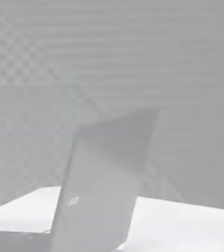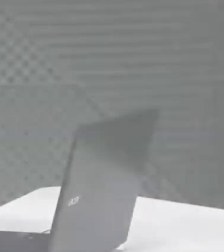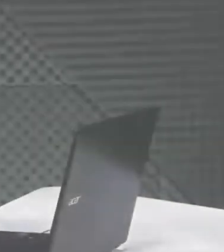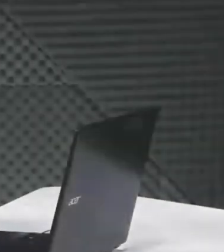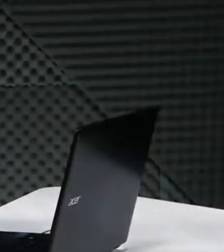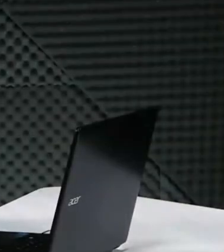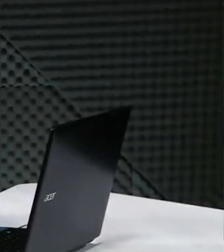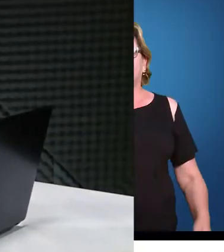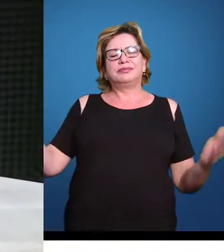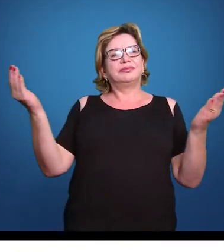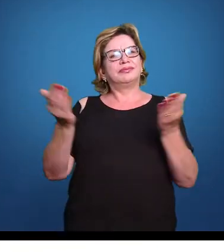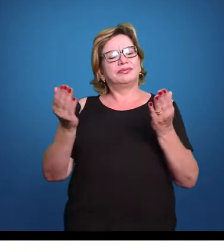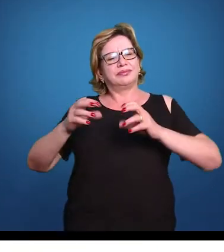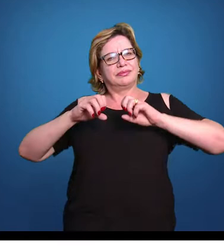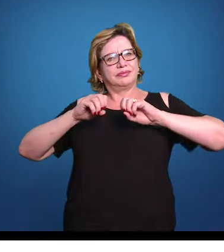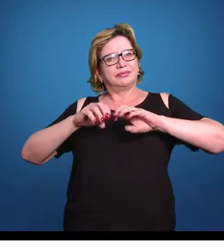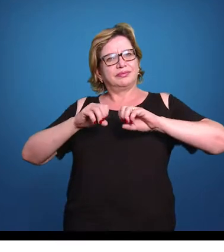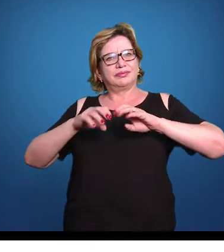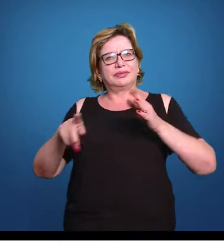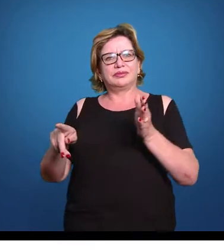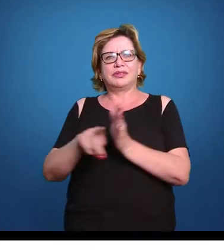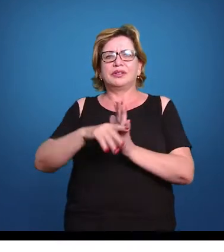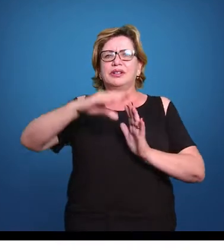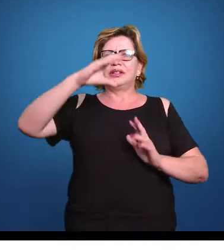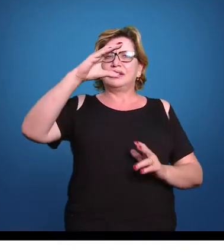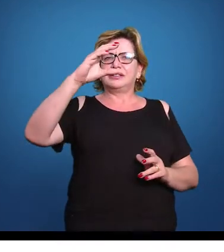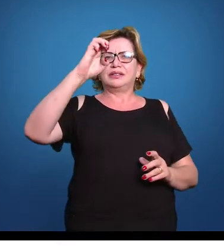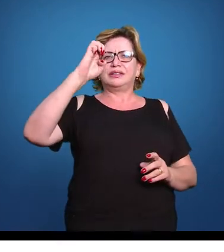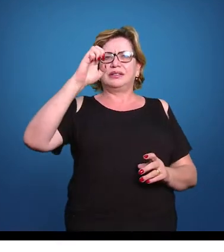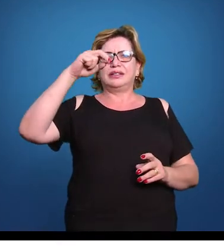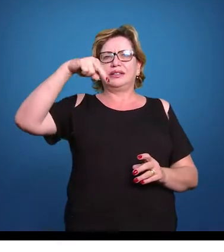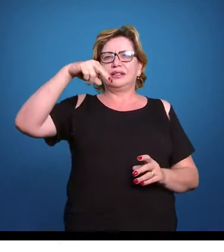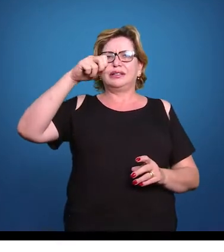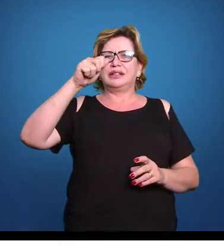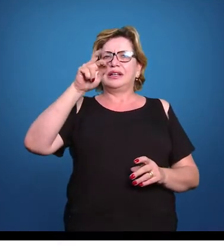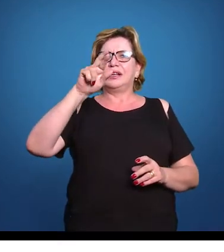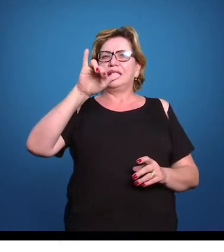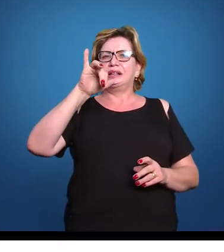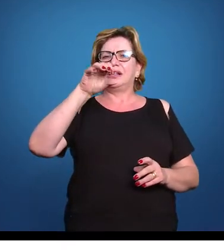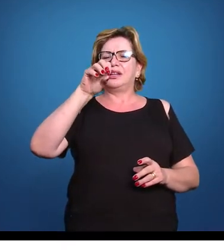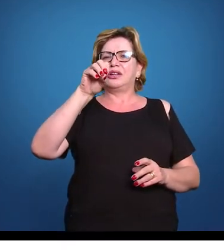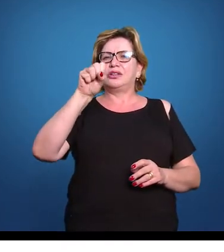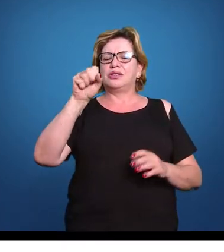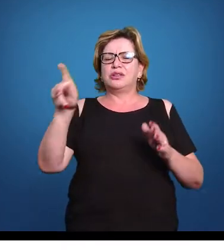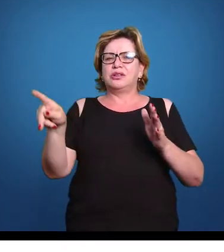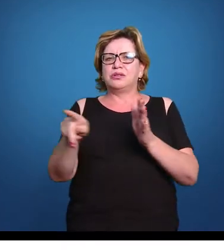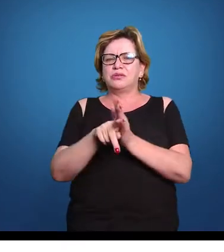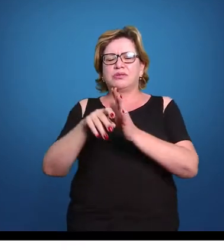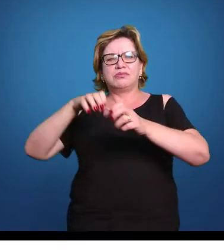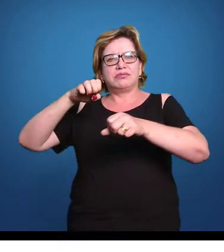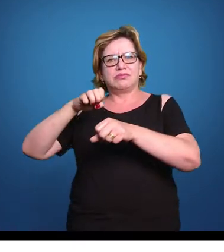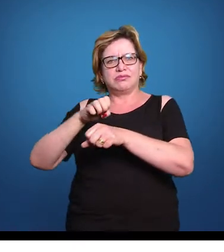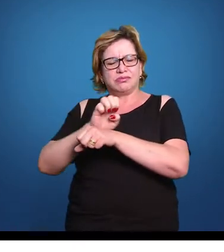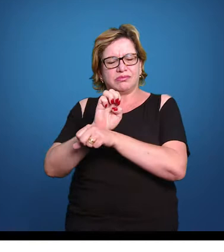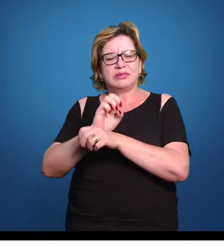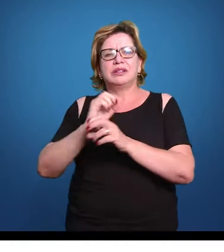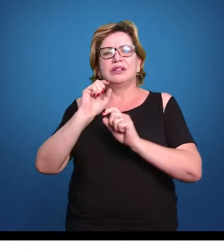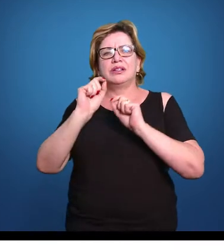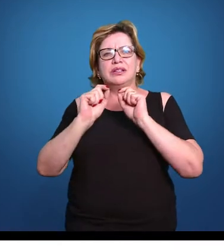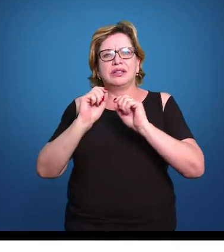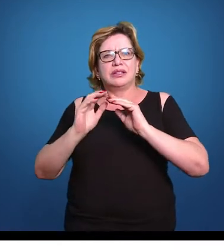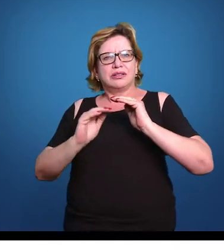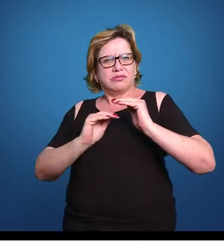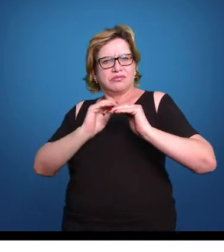Hoje nós vamos falar sobre cenários na ação empreendedora. Esses cenários nós